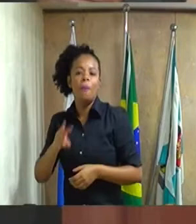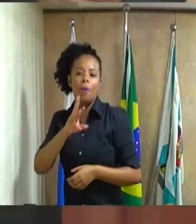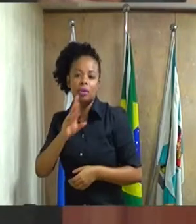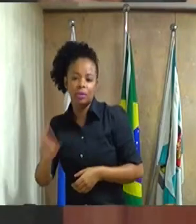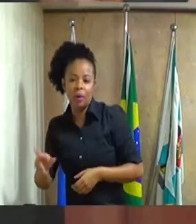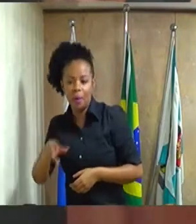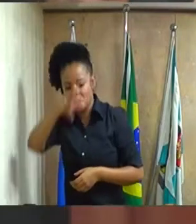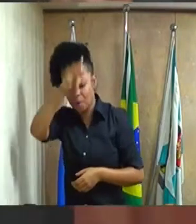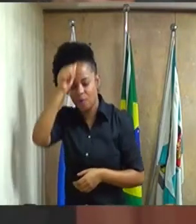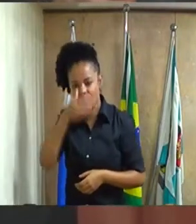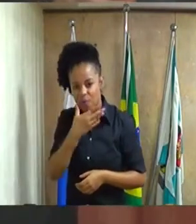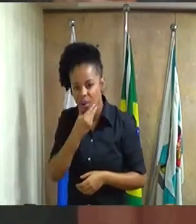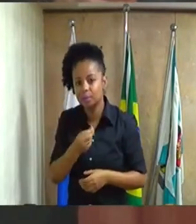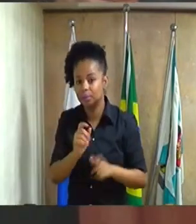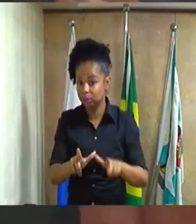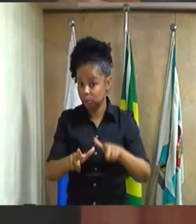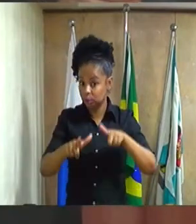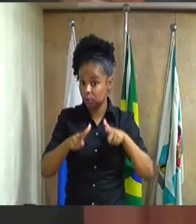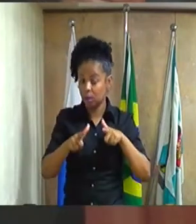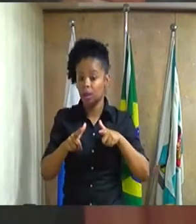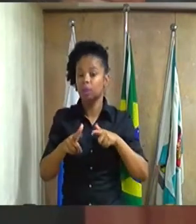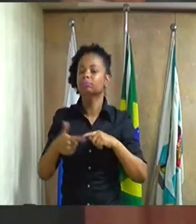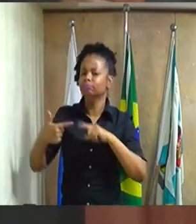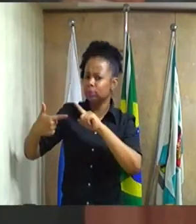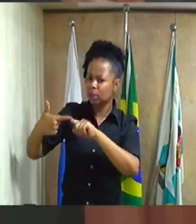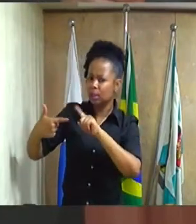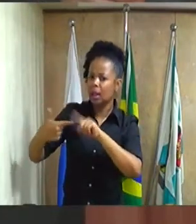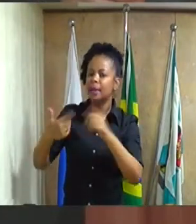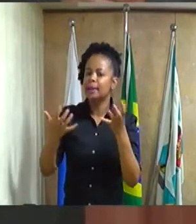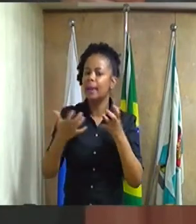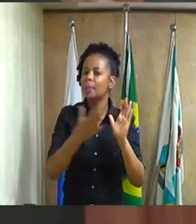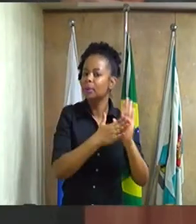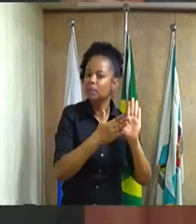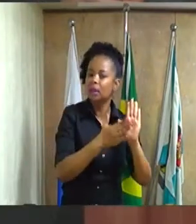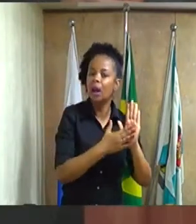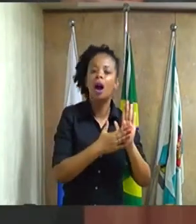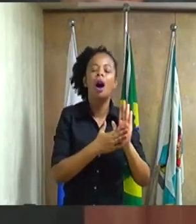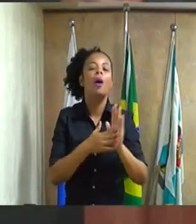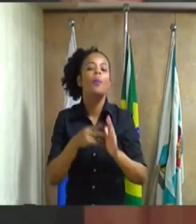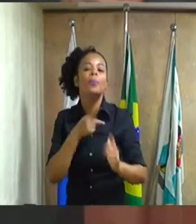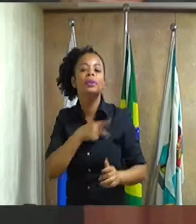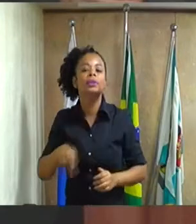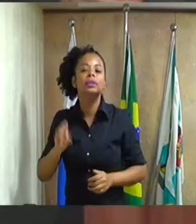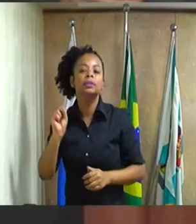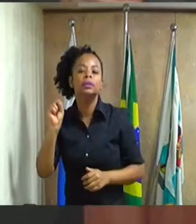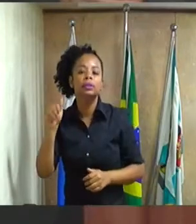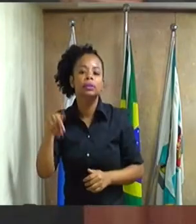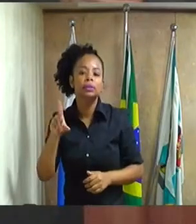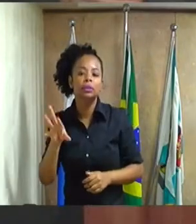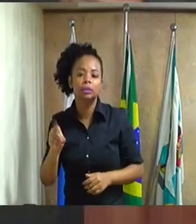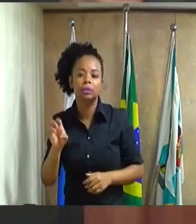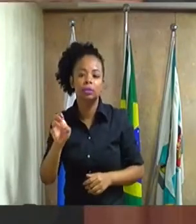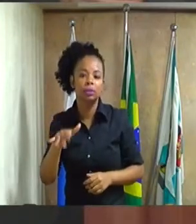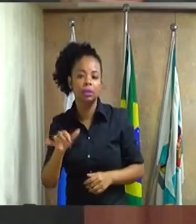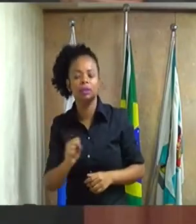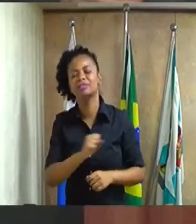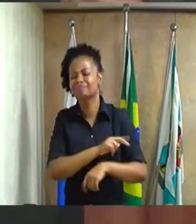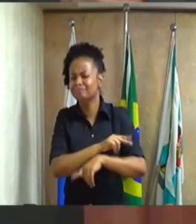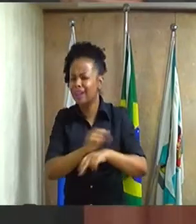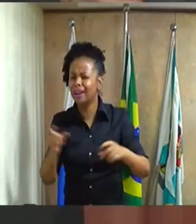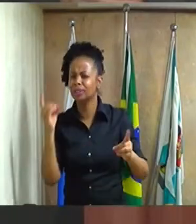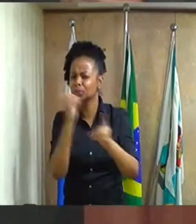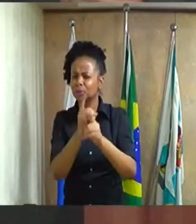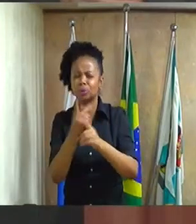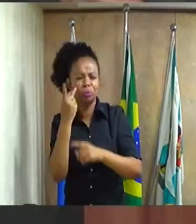iniciativa, mas também quero parabenizar o presidente vereador Sandro Lelis, que várias vezes estive com o Sandro na Secretaria de